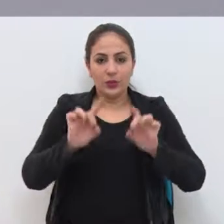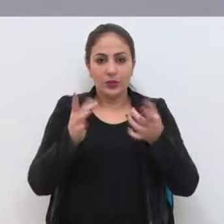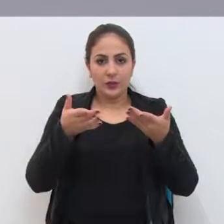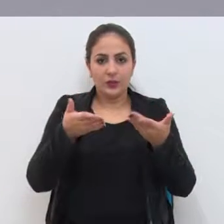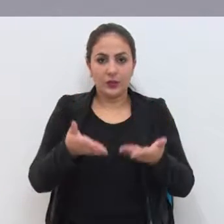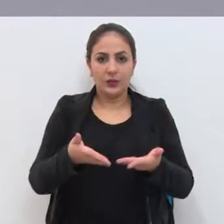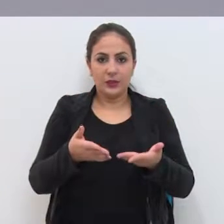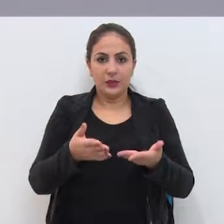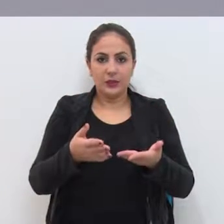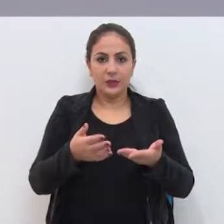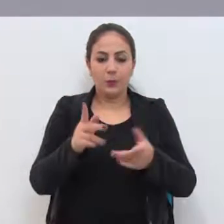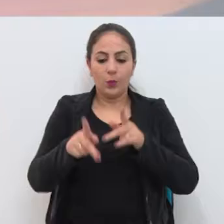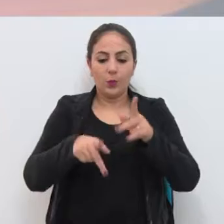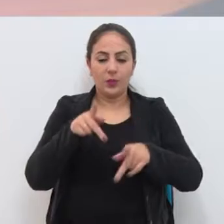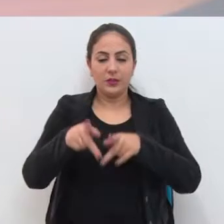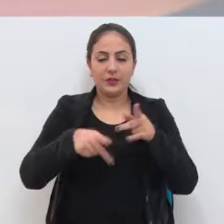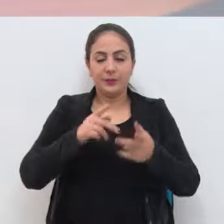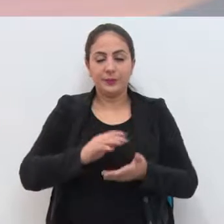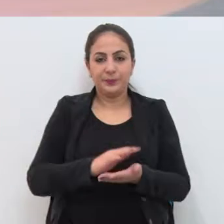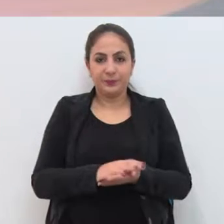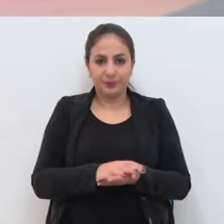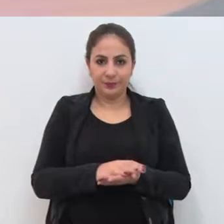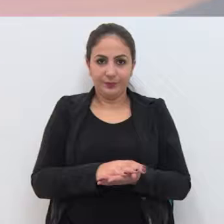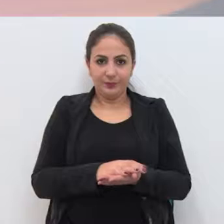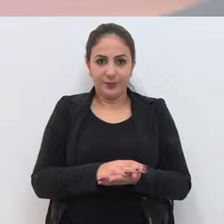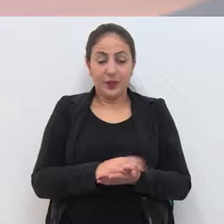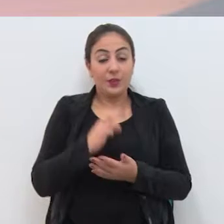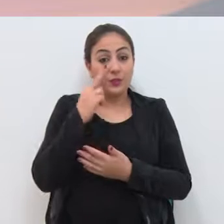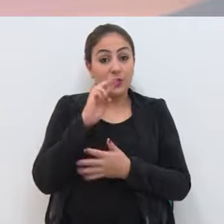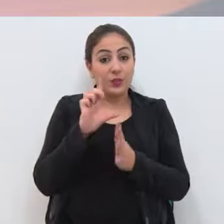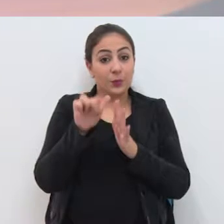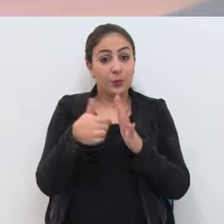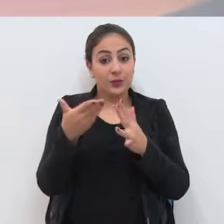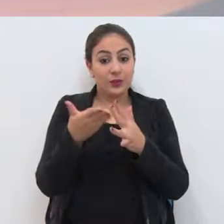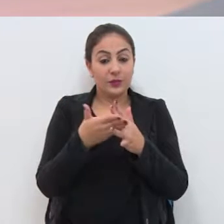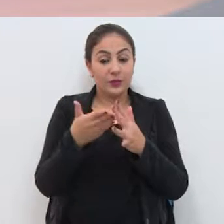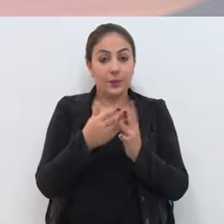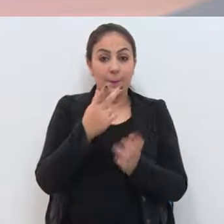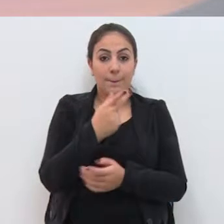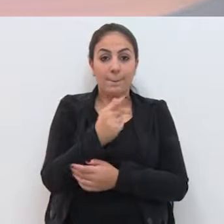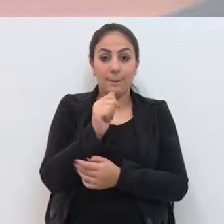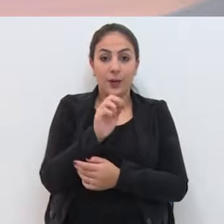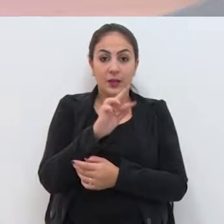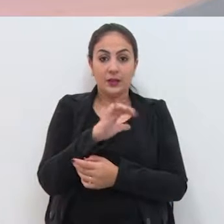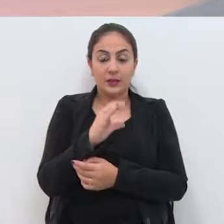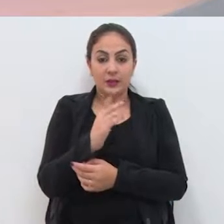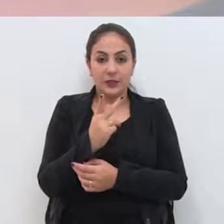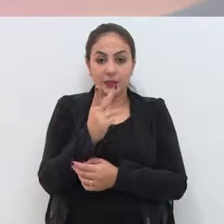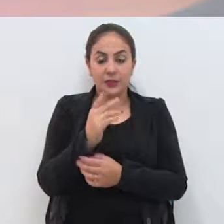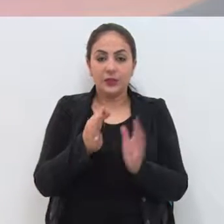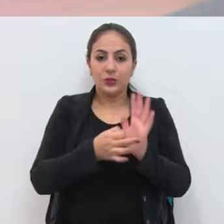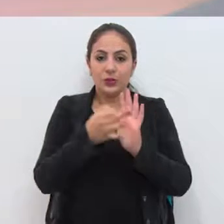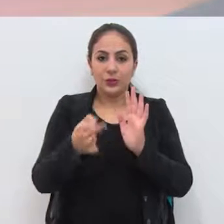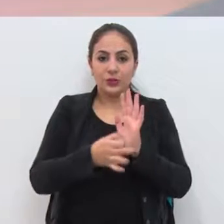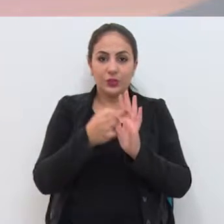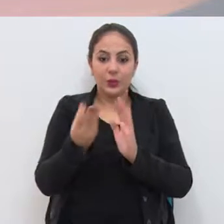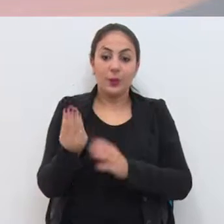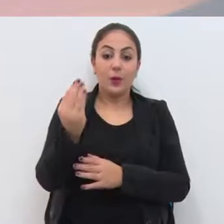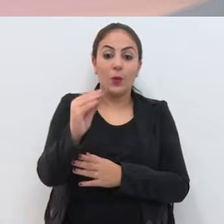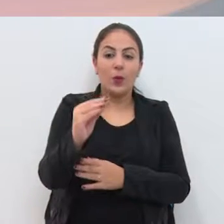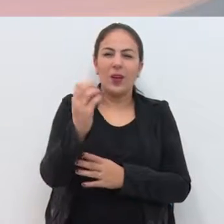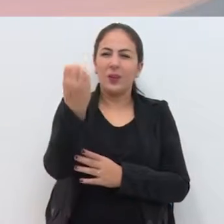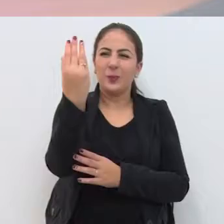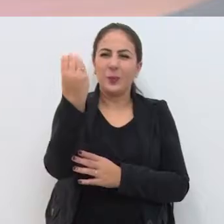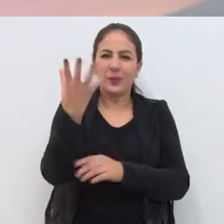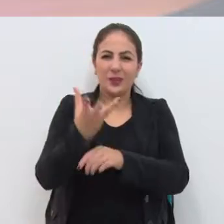dedicado à Tribuna Popular. E veja depois do intervalo, Patrick Cavalcante sugere instalação de redutor